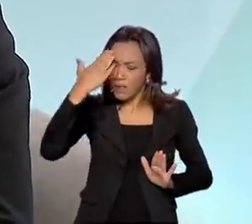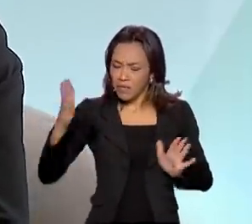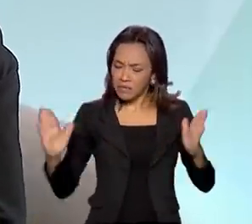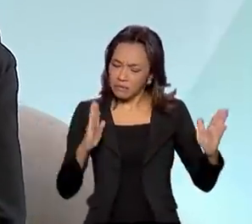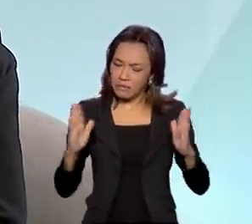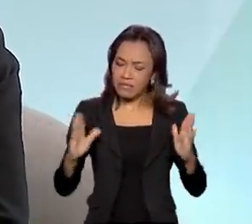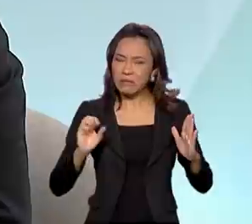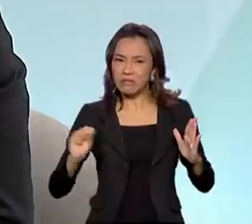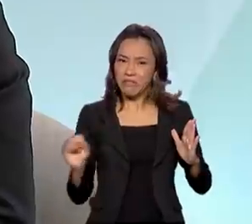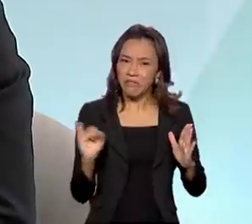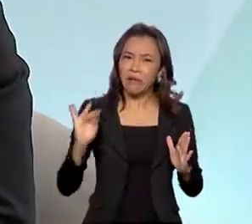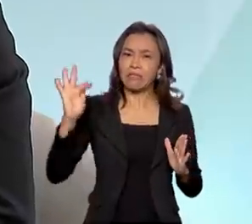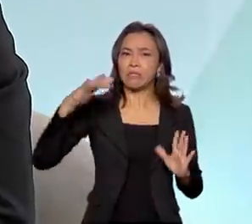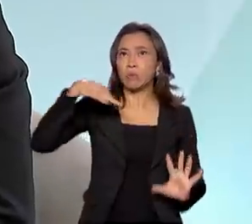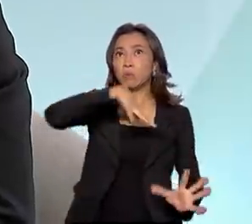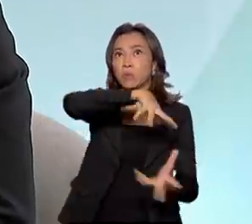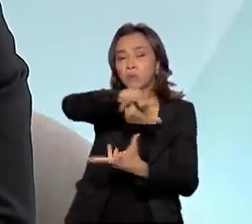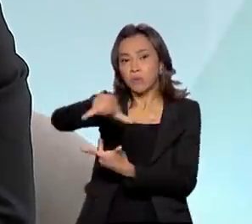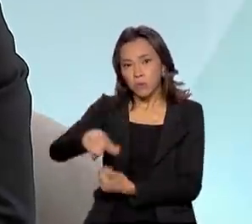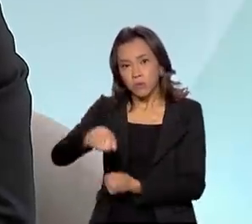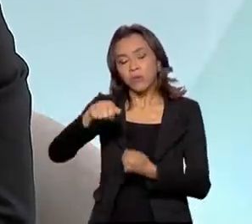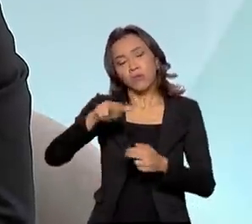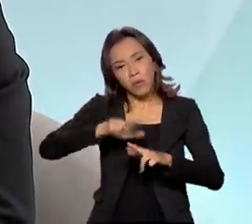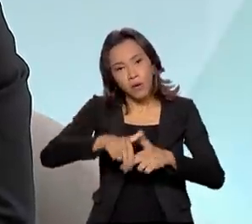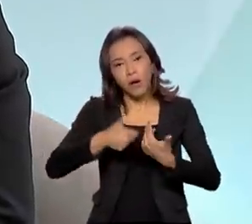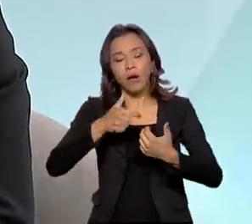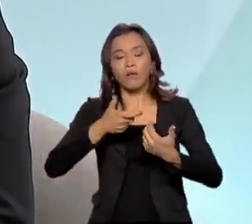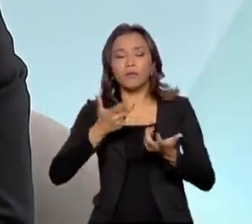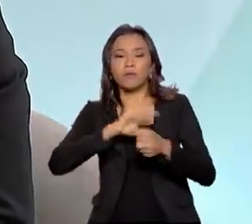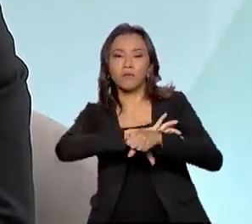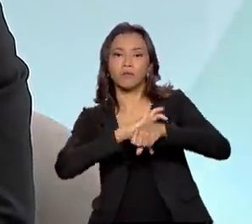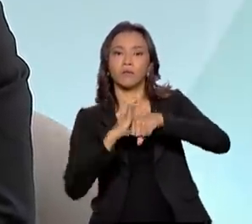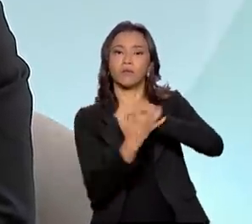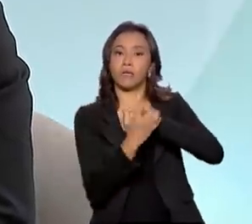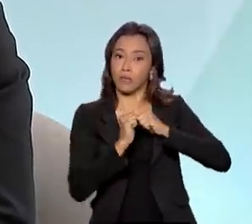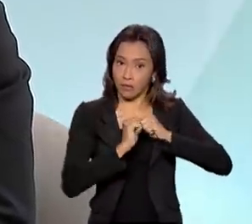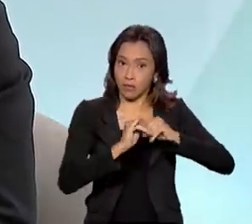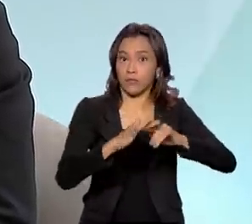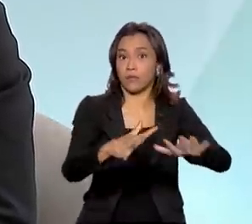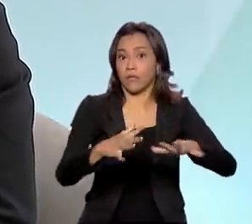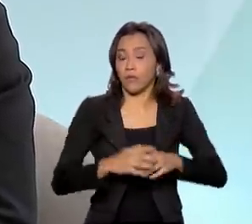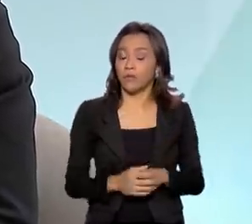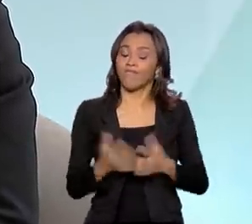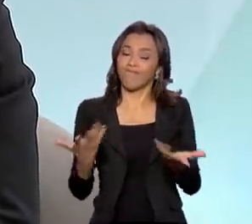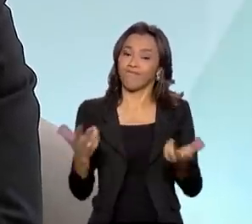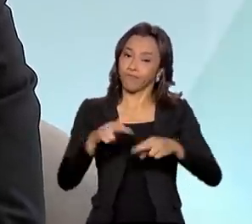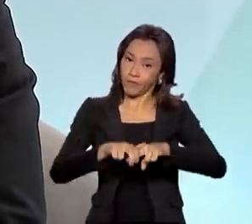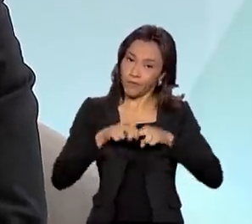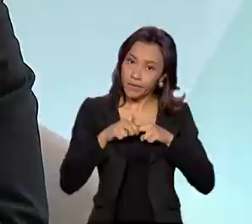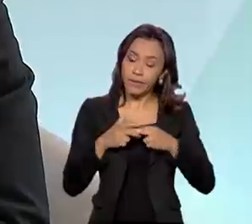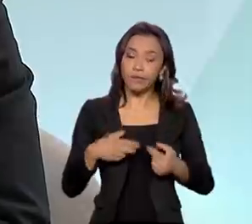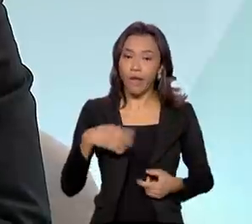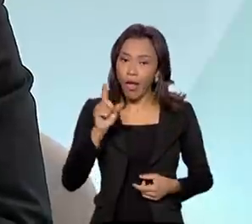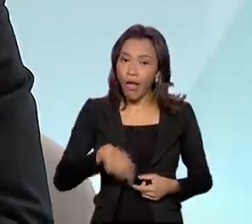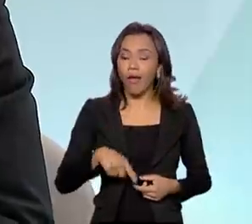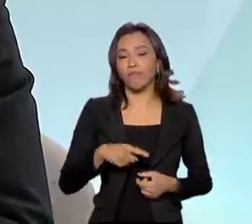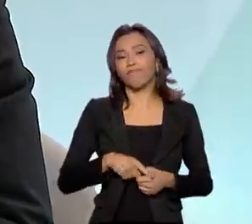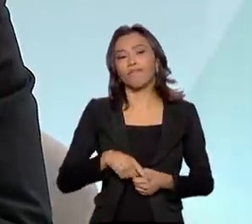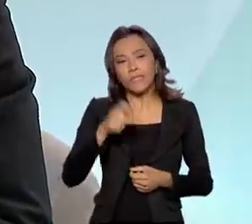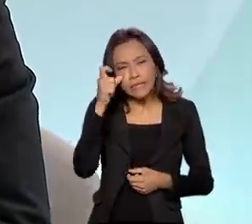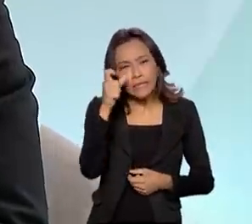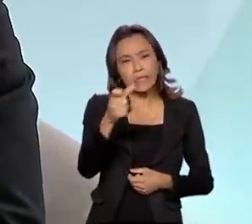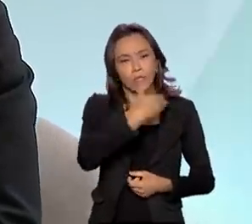inflacionário global a fruto desse período de enfrentamento à pandemia. e, portanto, é interesse do governo,